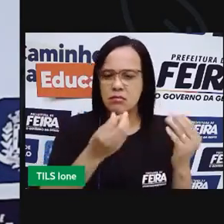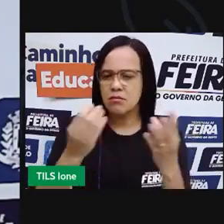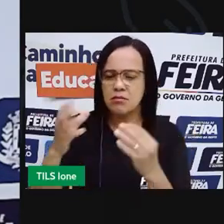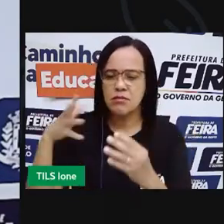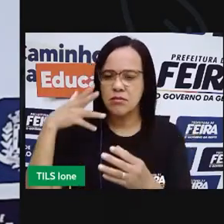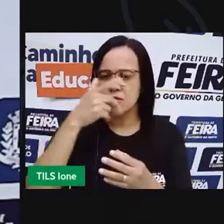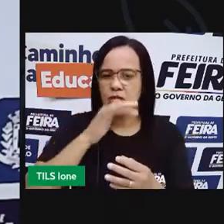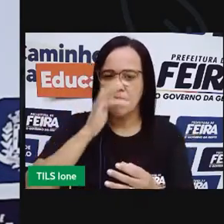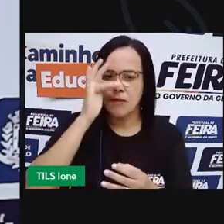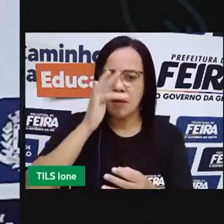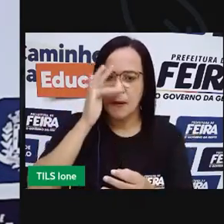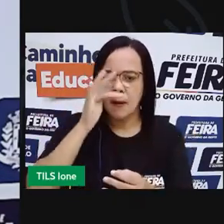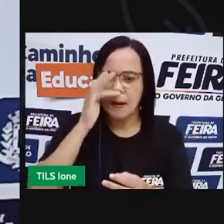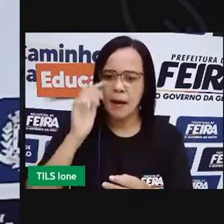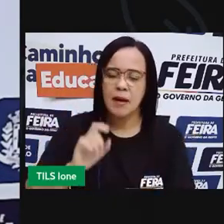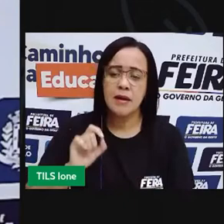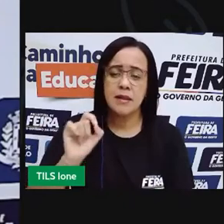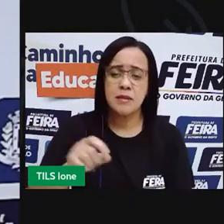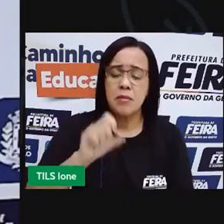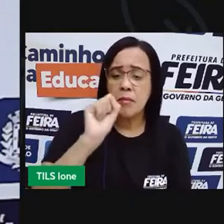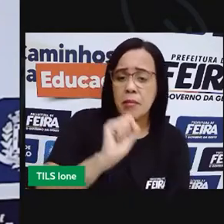E se o violino fará?